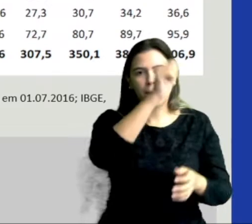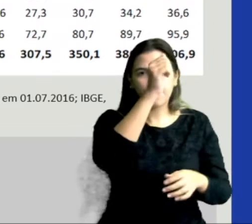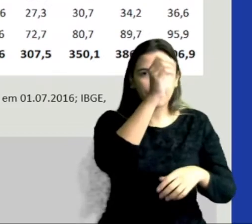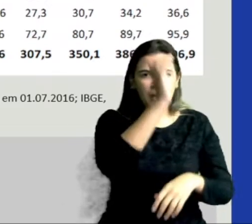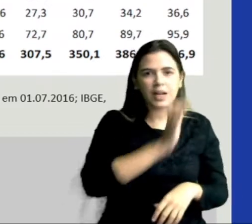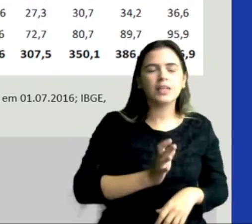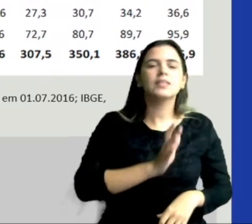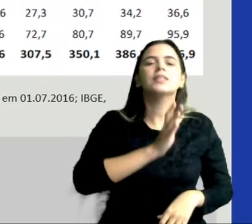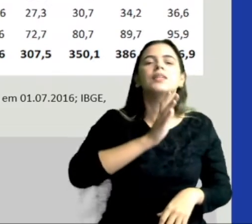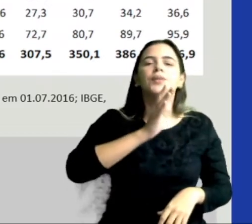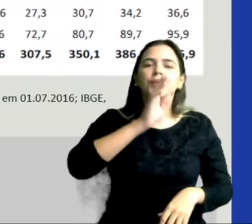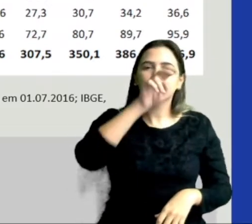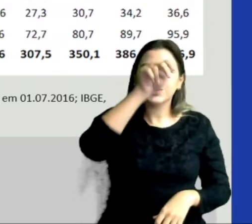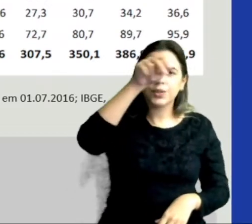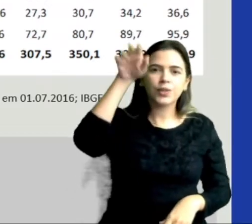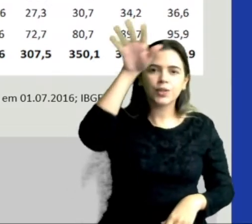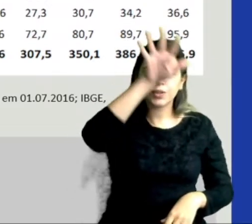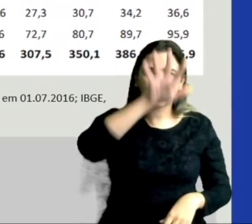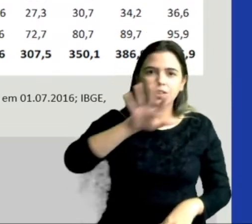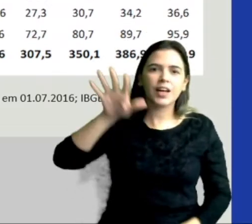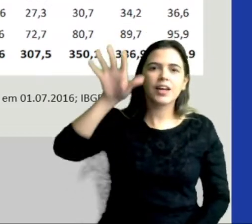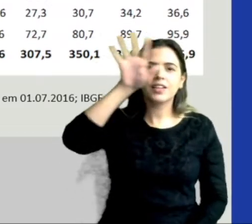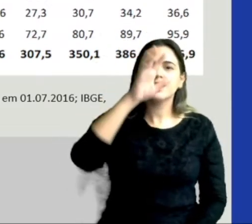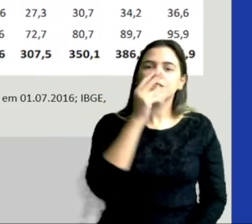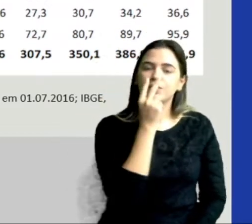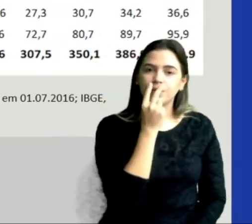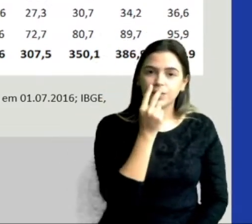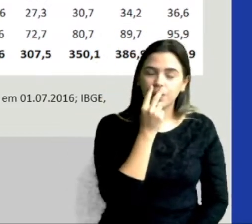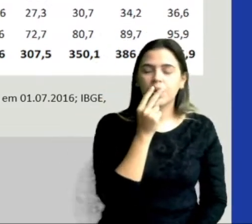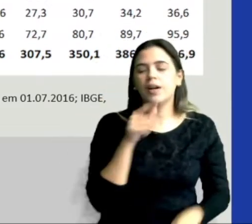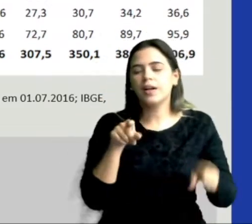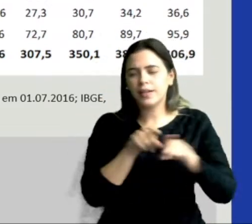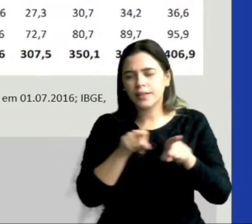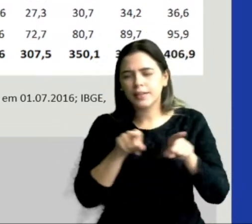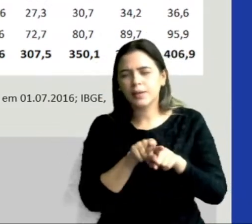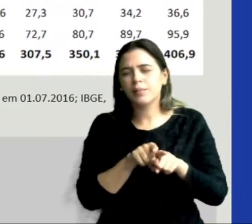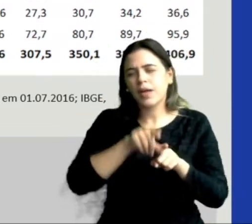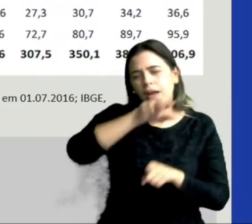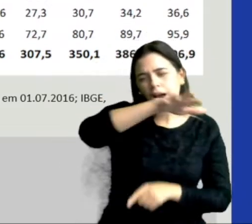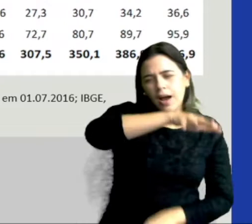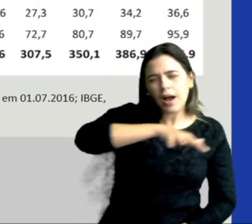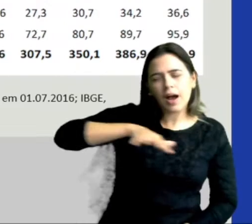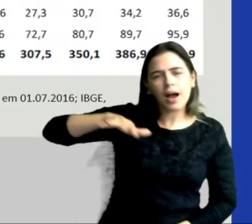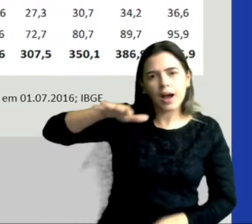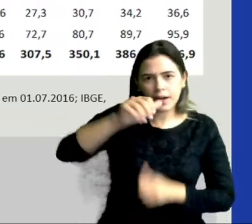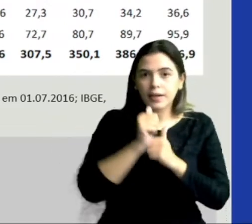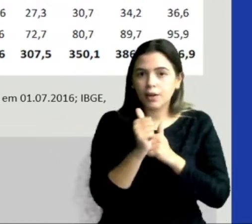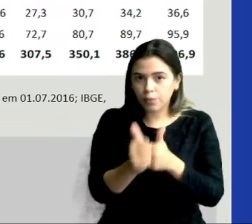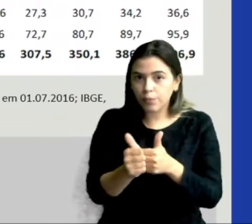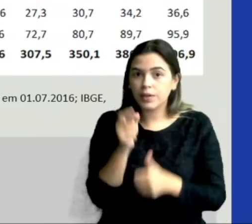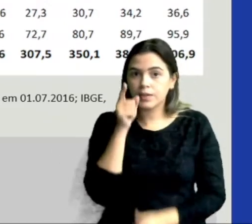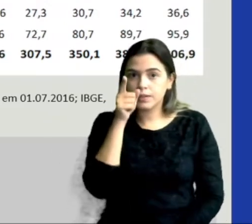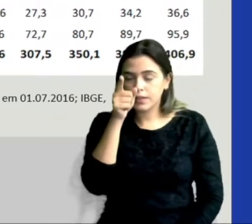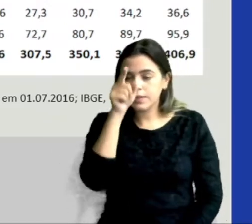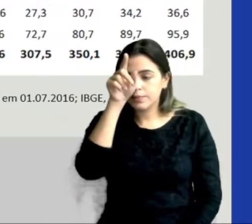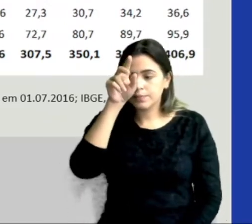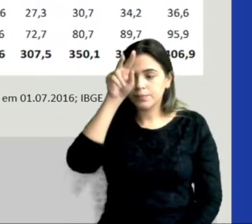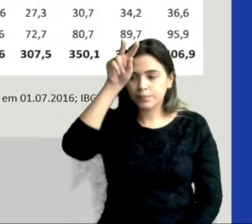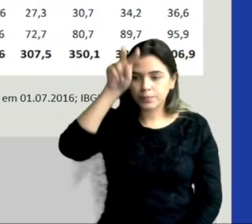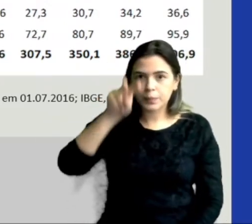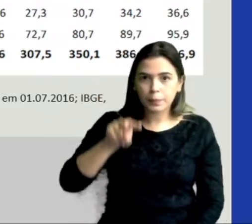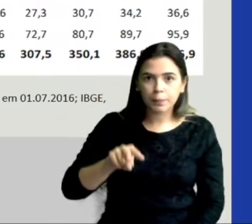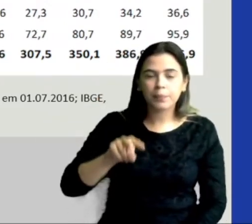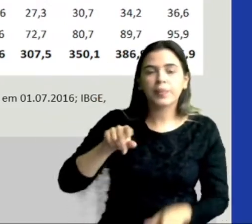Nordeste, Pernambuco, Vitória. Depois, tem a área territorial, acompanhando aqui comigo, ó. Então, as